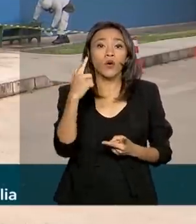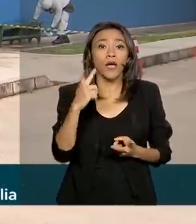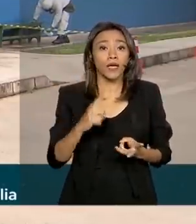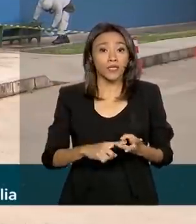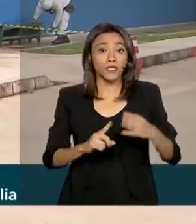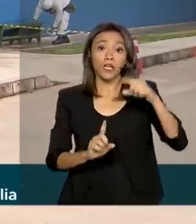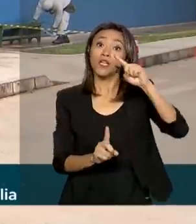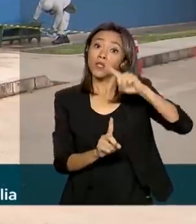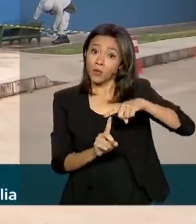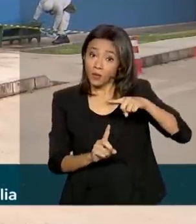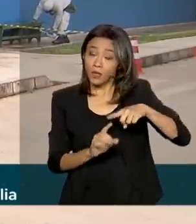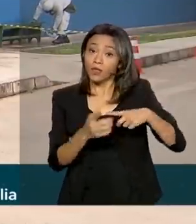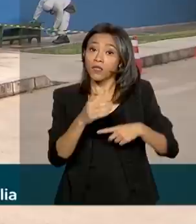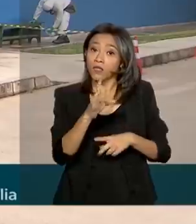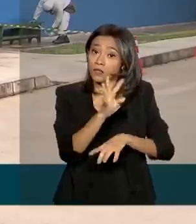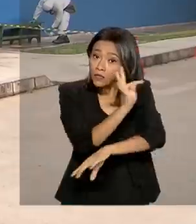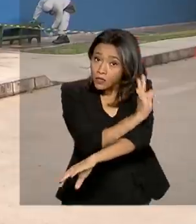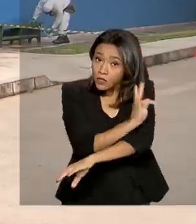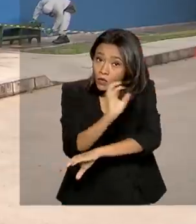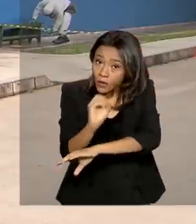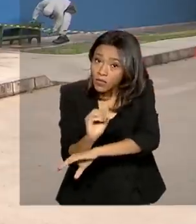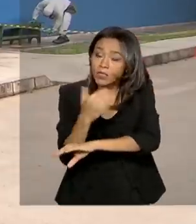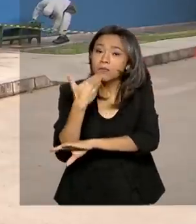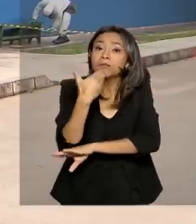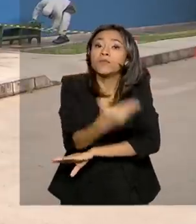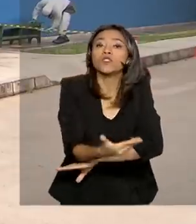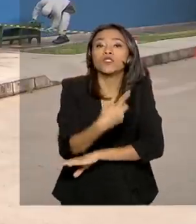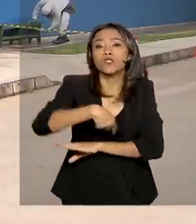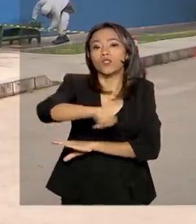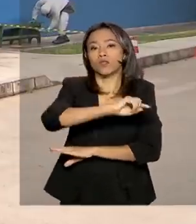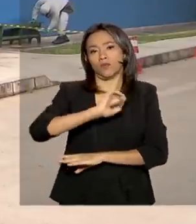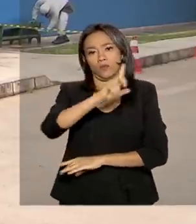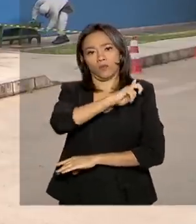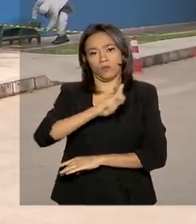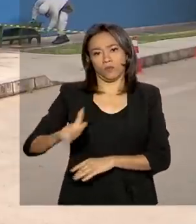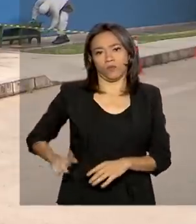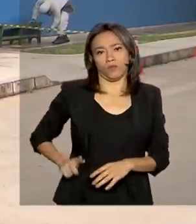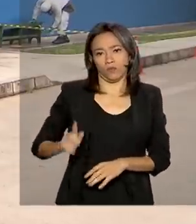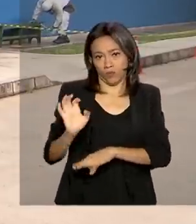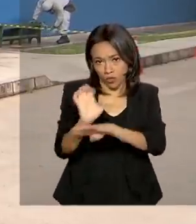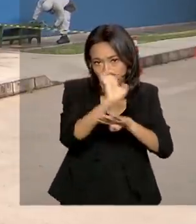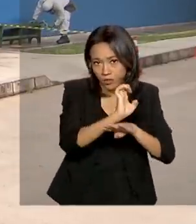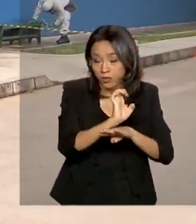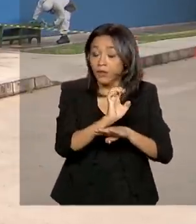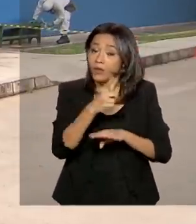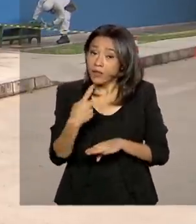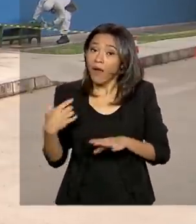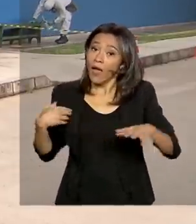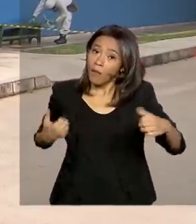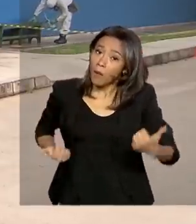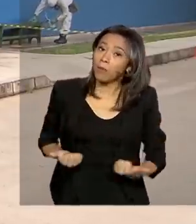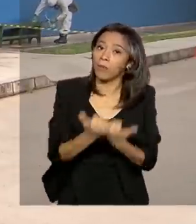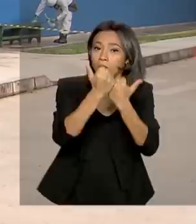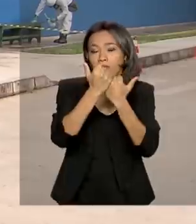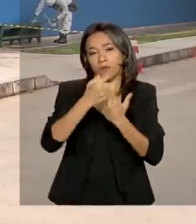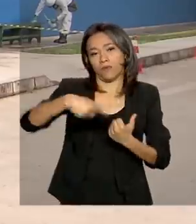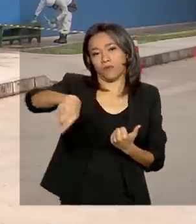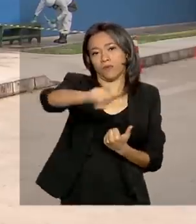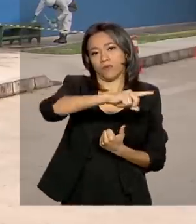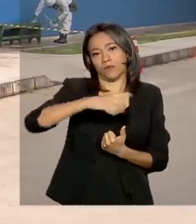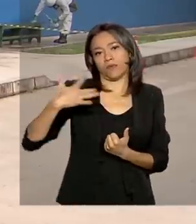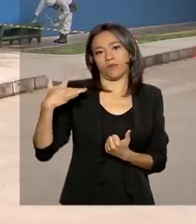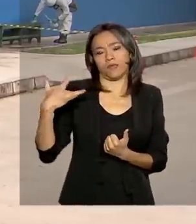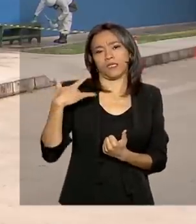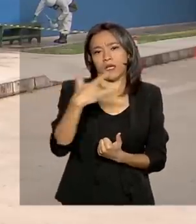mediante a solicitação dos governos estaduais. Então, o nosso trabalho no Comando Conjunto do Planalto é um trabalho de apoio aos órgãos de saúde no